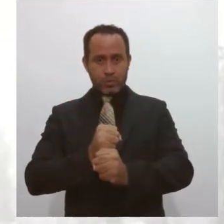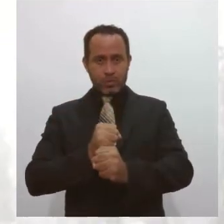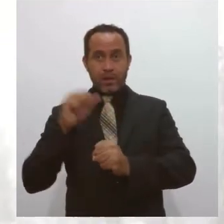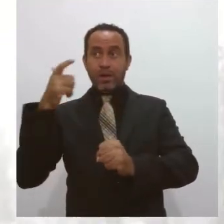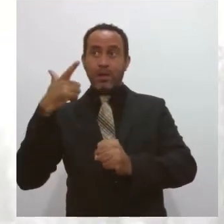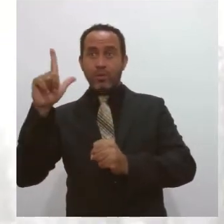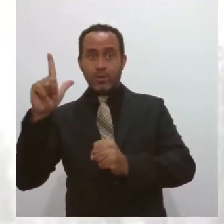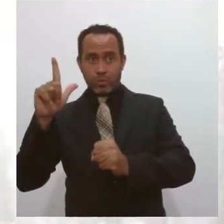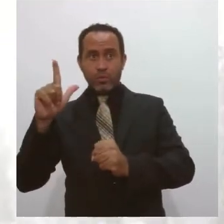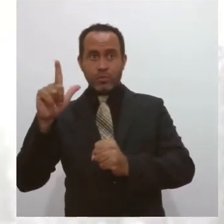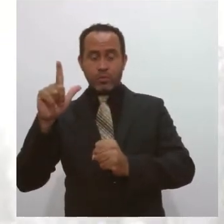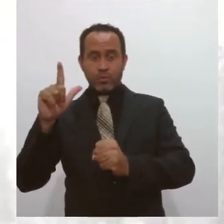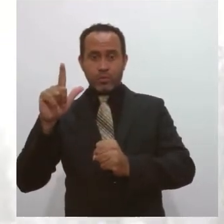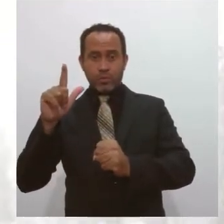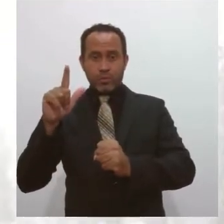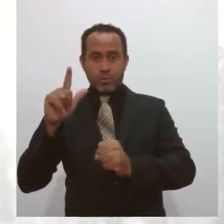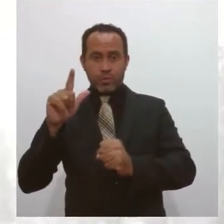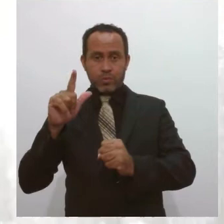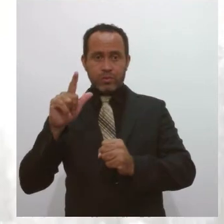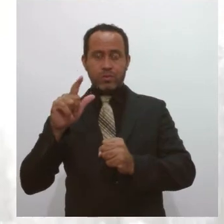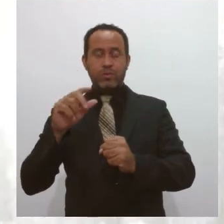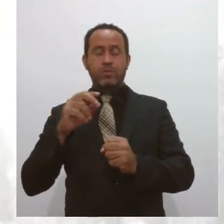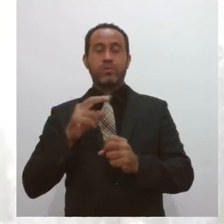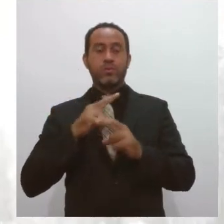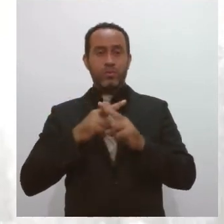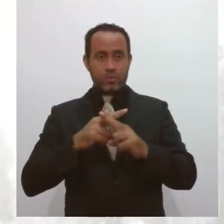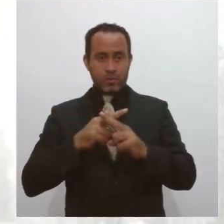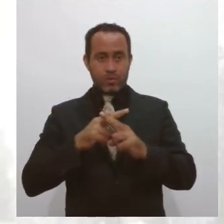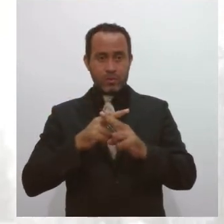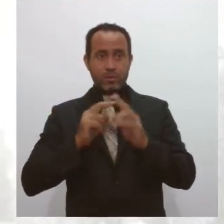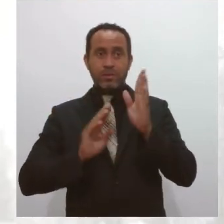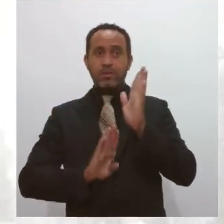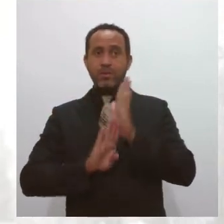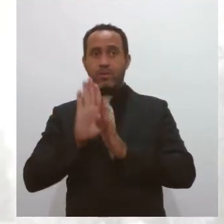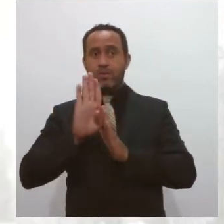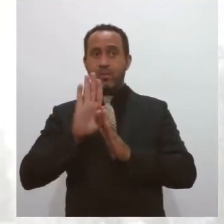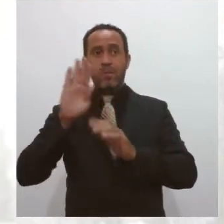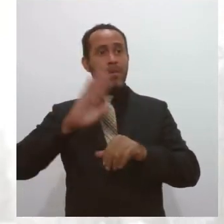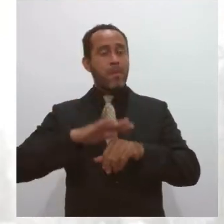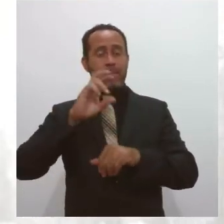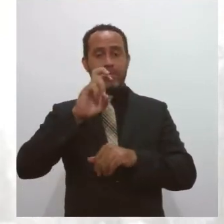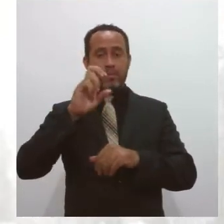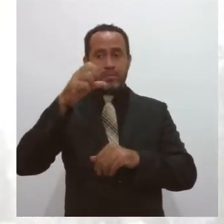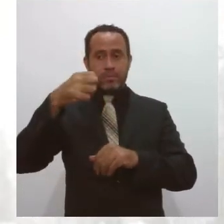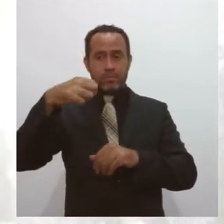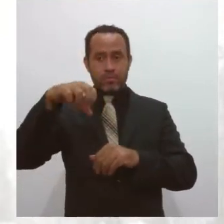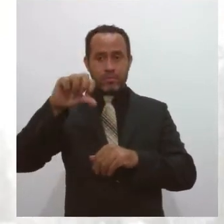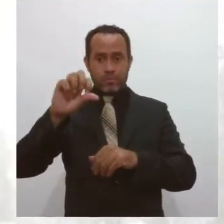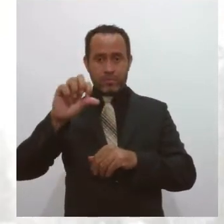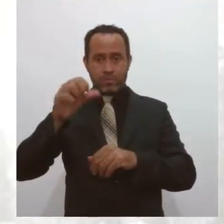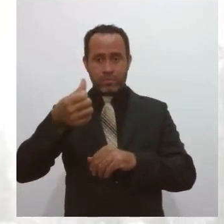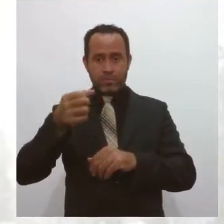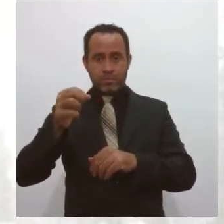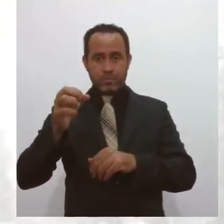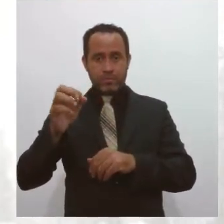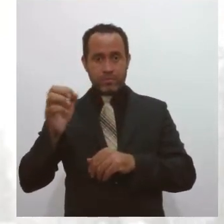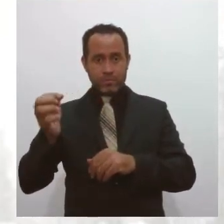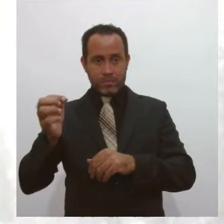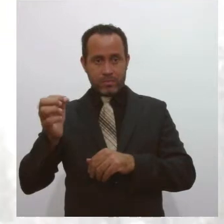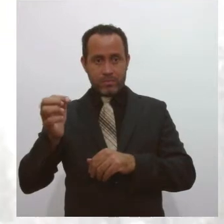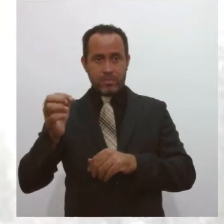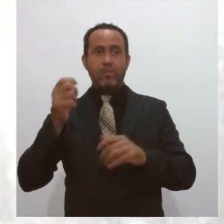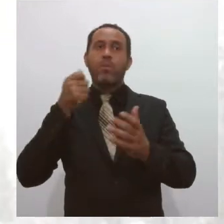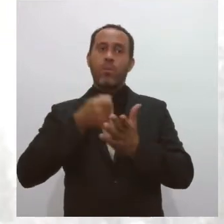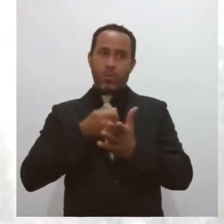rendimentos tributáveis com o benefício, se superar R$ 28.559,70, é